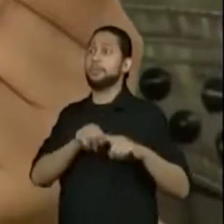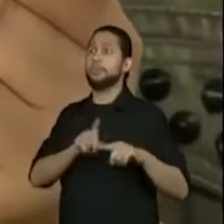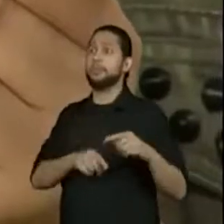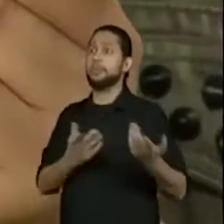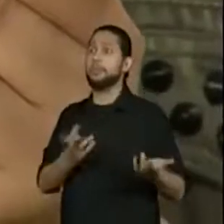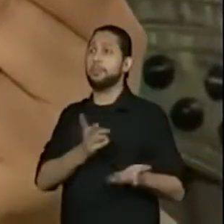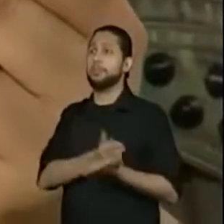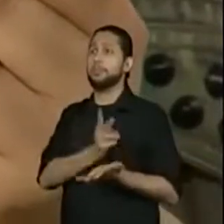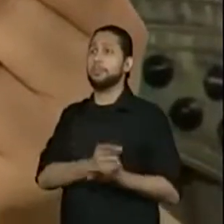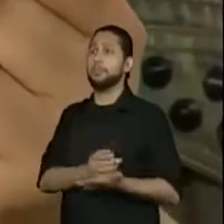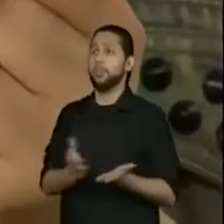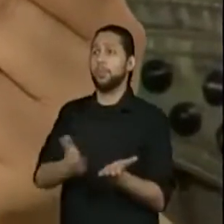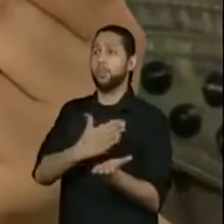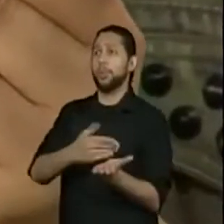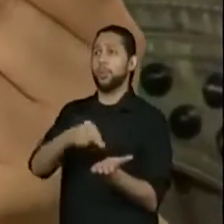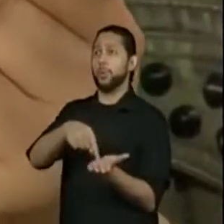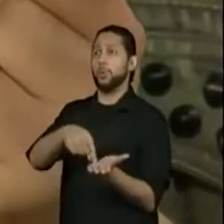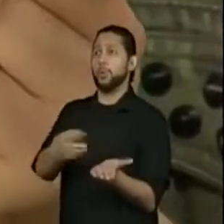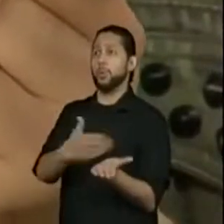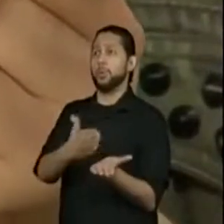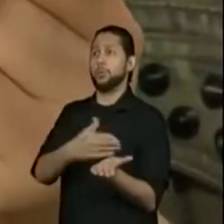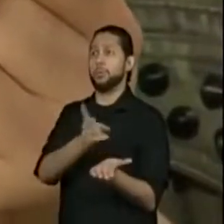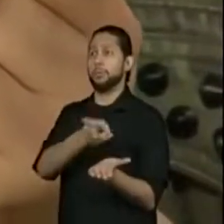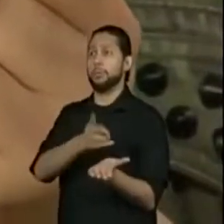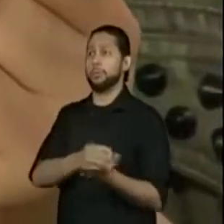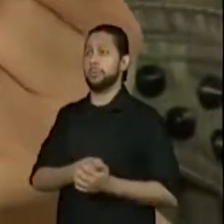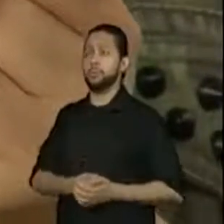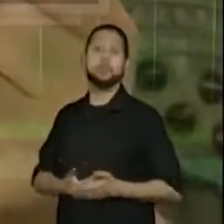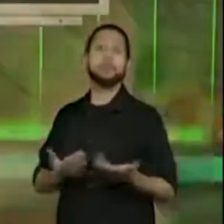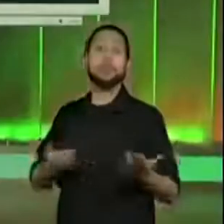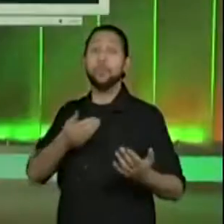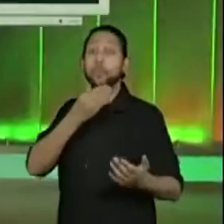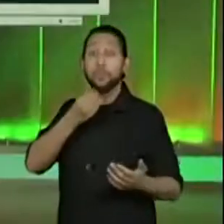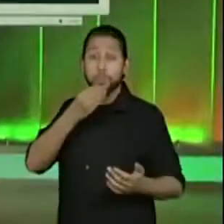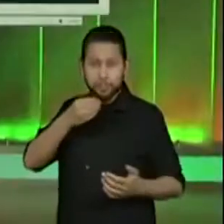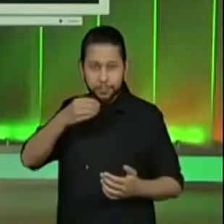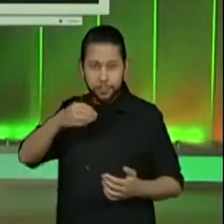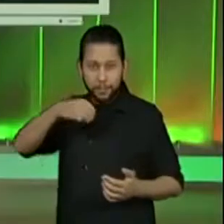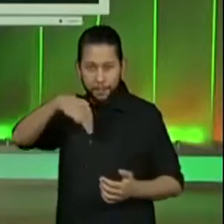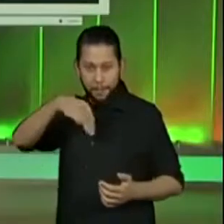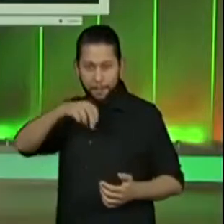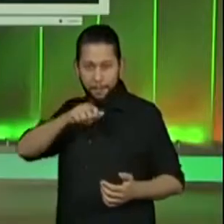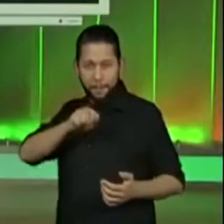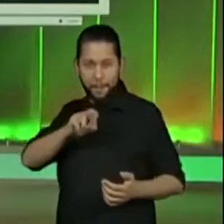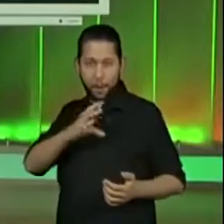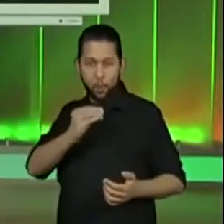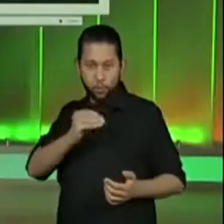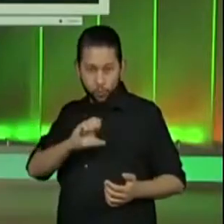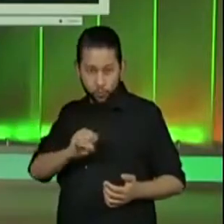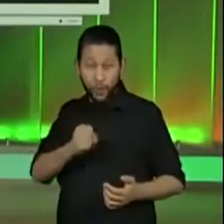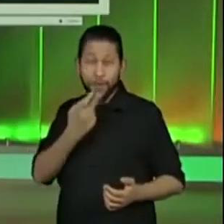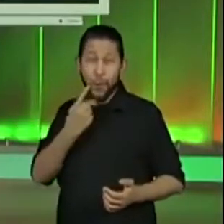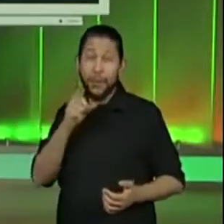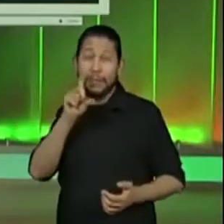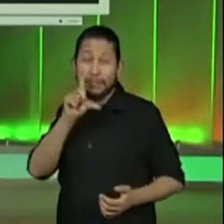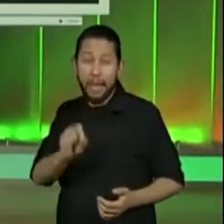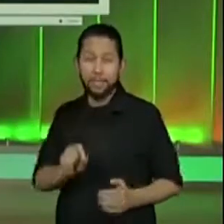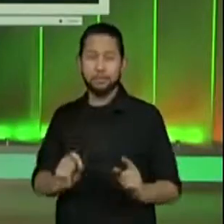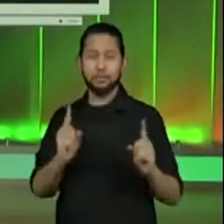hein? E aí? A professora Fabiana disse que o Marcos respondeu 10 centímetros.